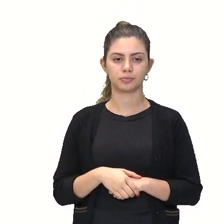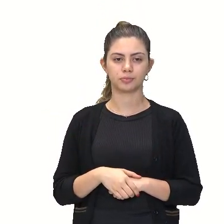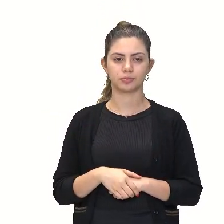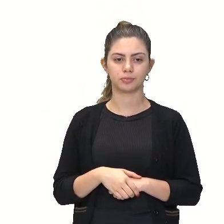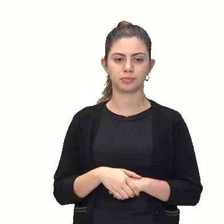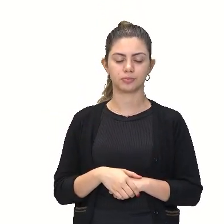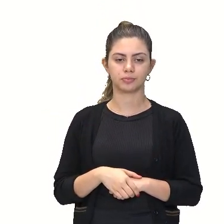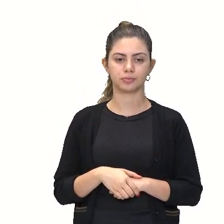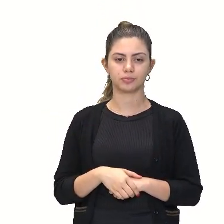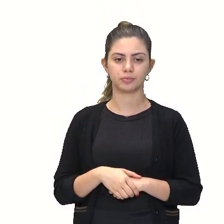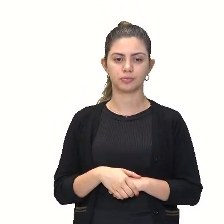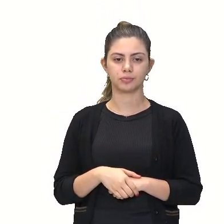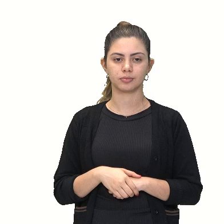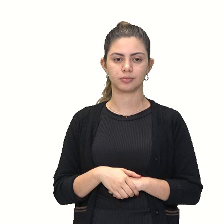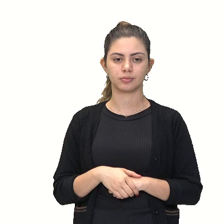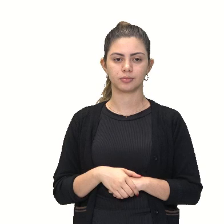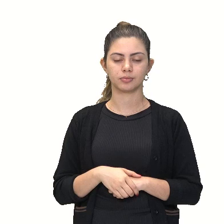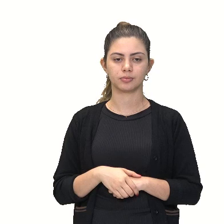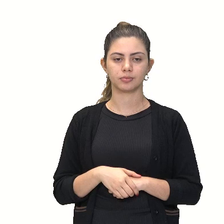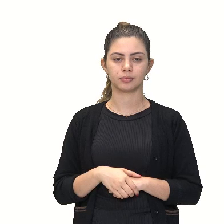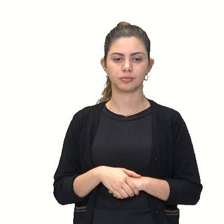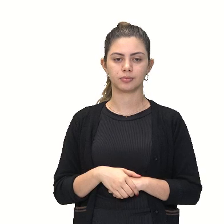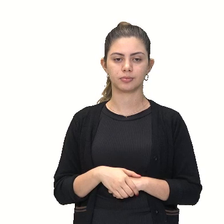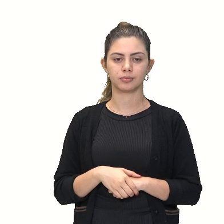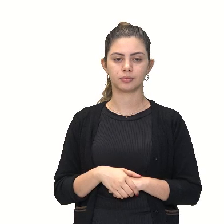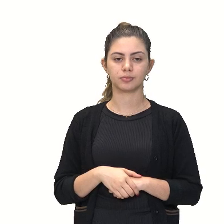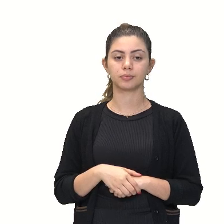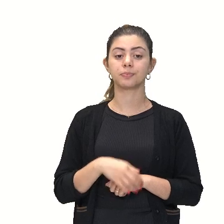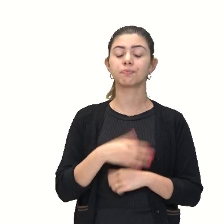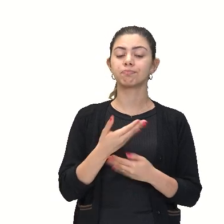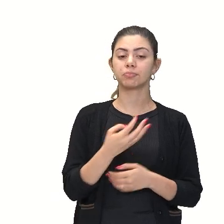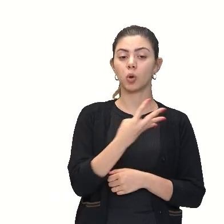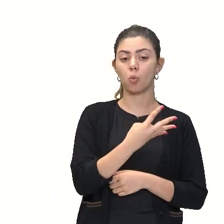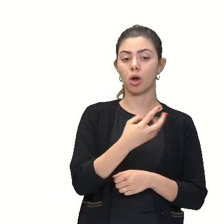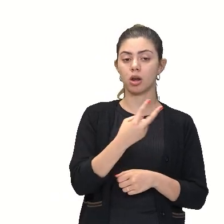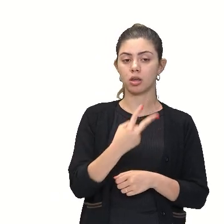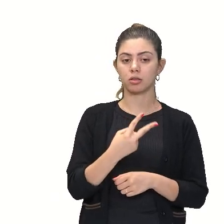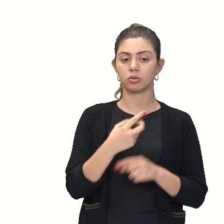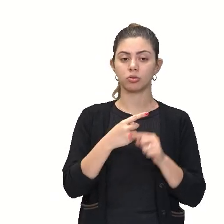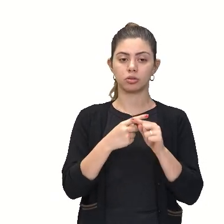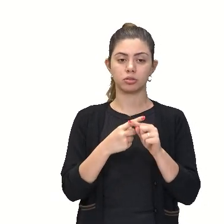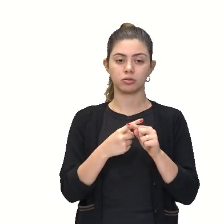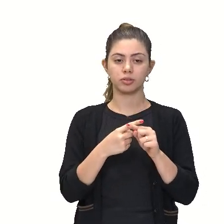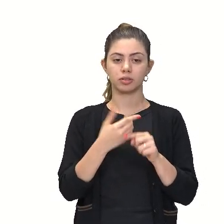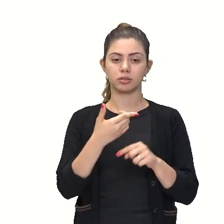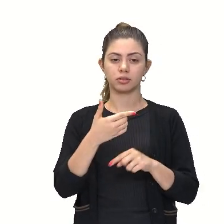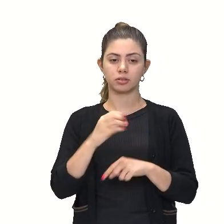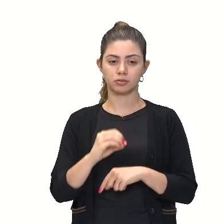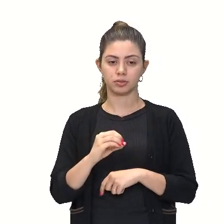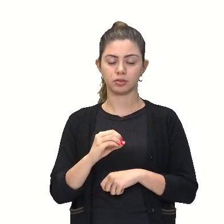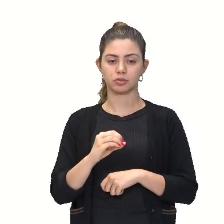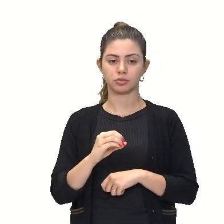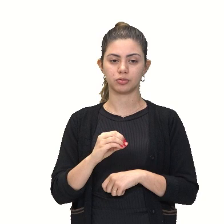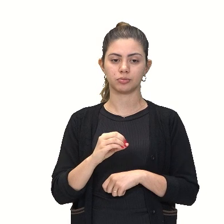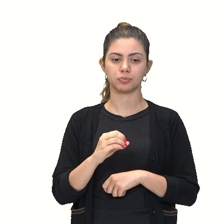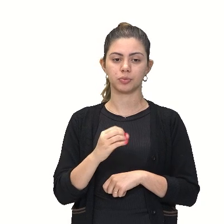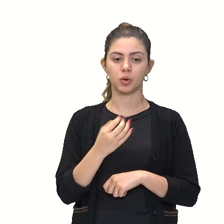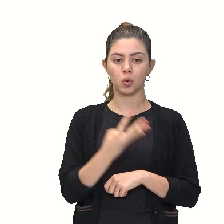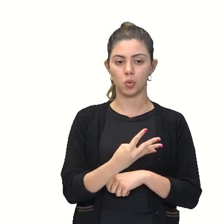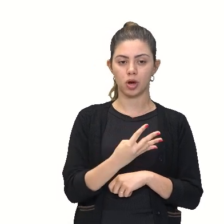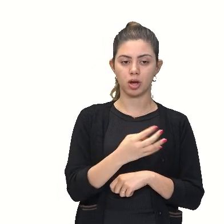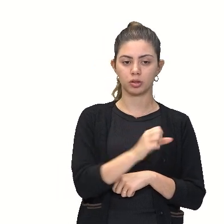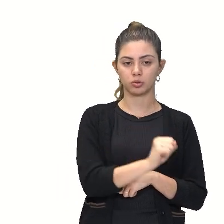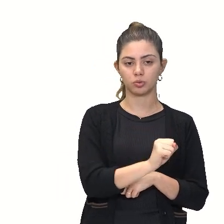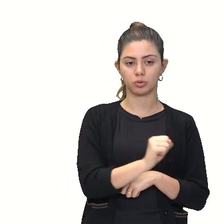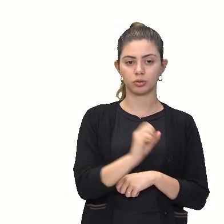desenvolvermos essa conta. Então, lá vai, Quarenta e dois vezes vinte. Depois eu coloco zero. Então, vai dar quatro, vai